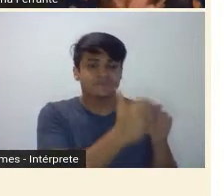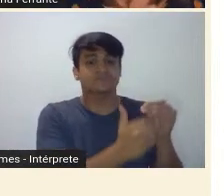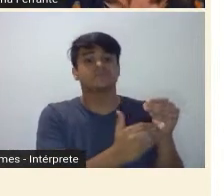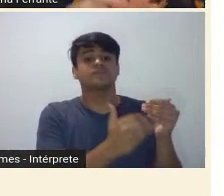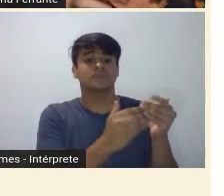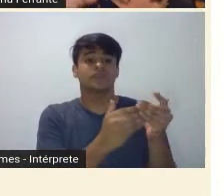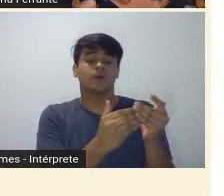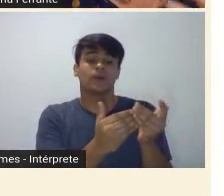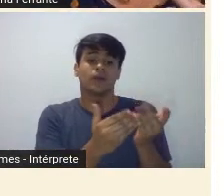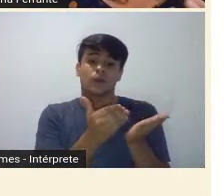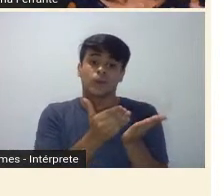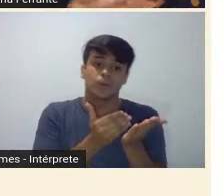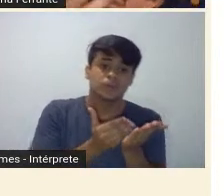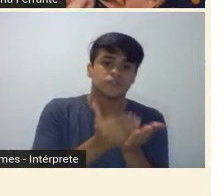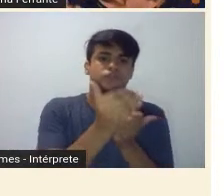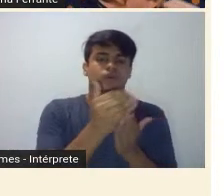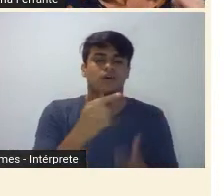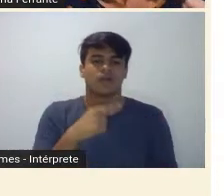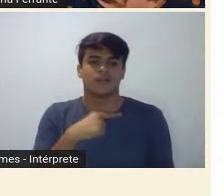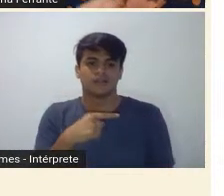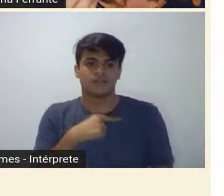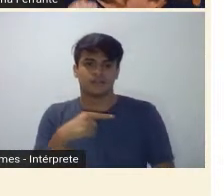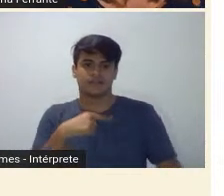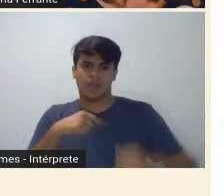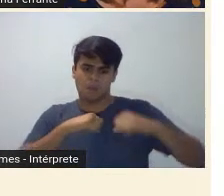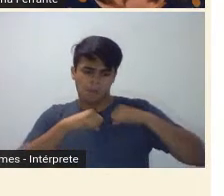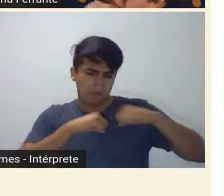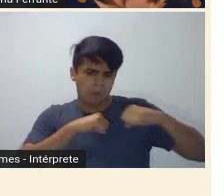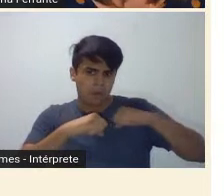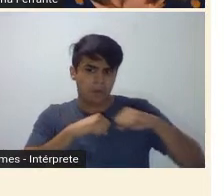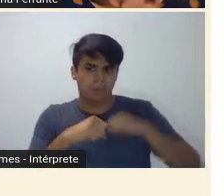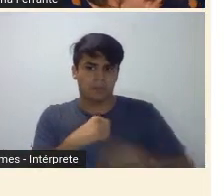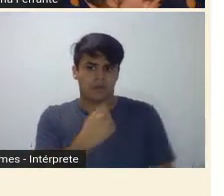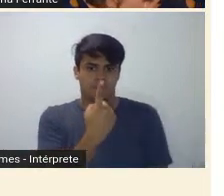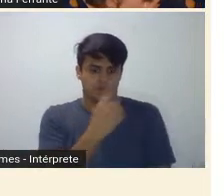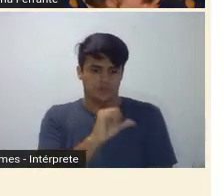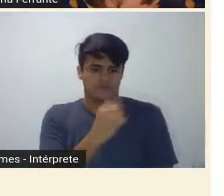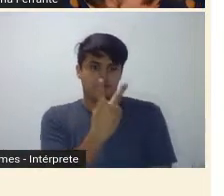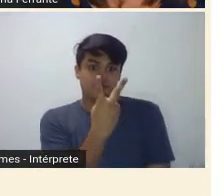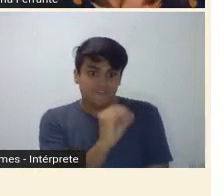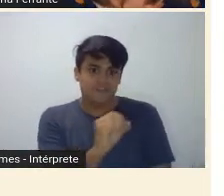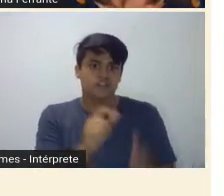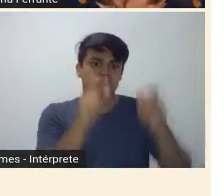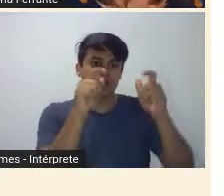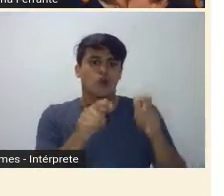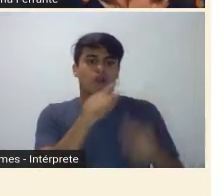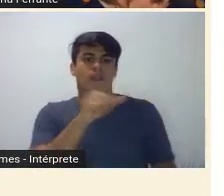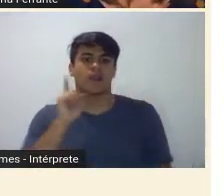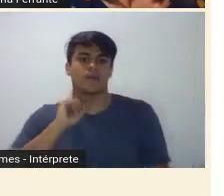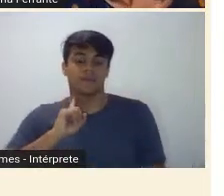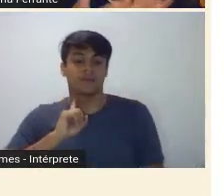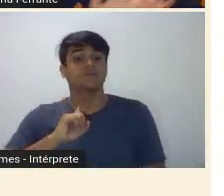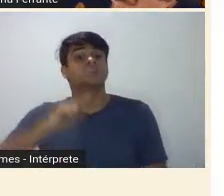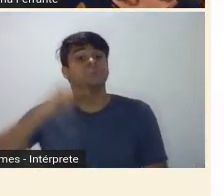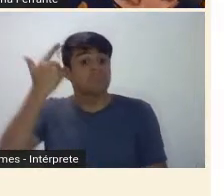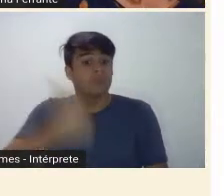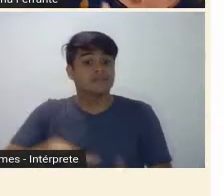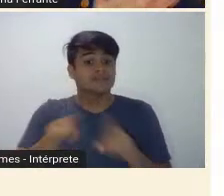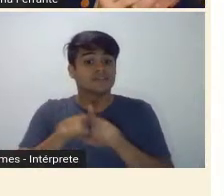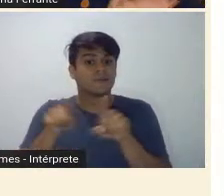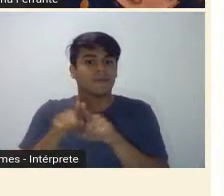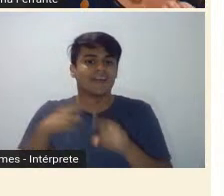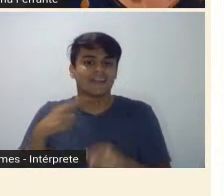todo o bulício que havia no início do século XX na capital mineira, mas, ao mesmo tempo, a